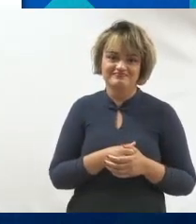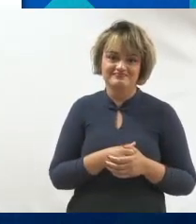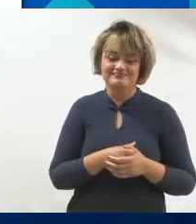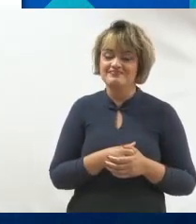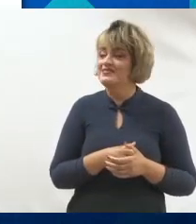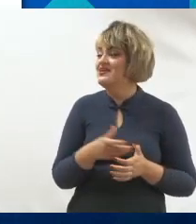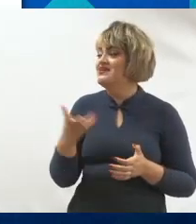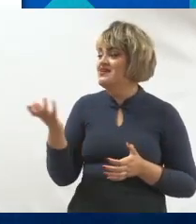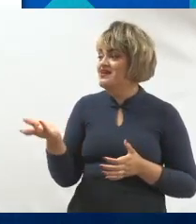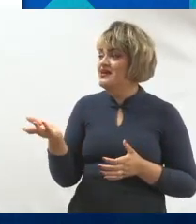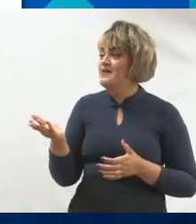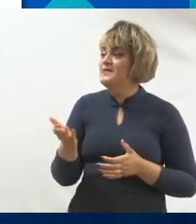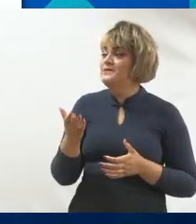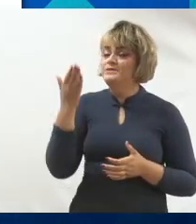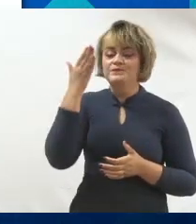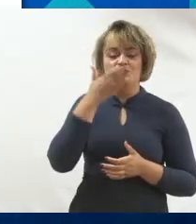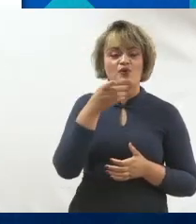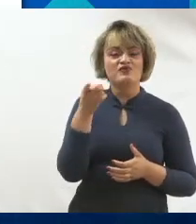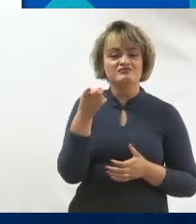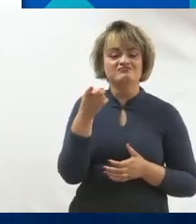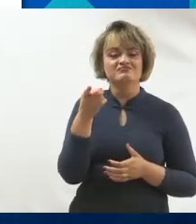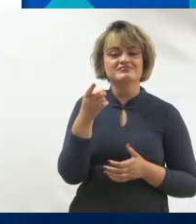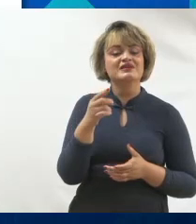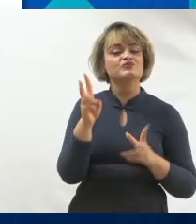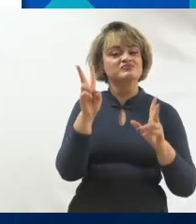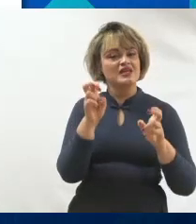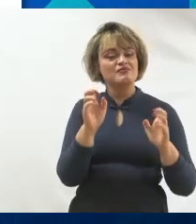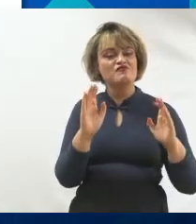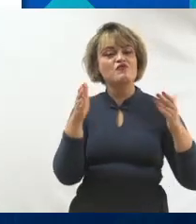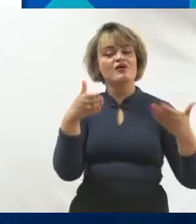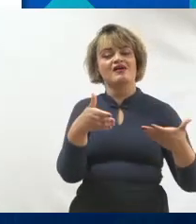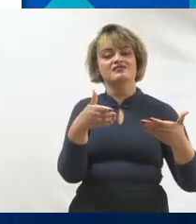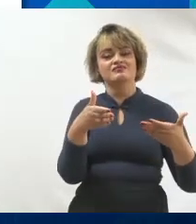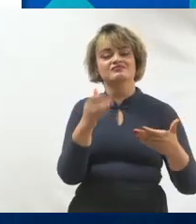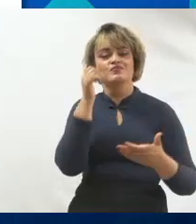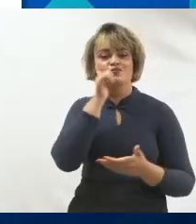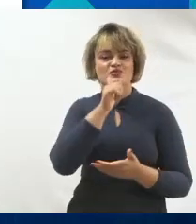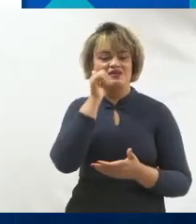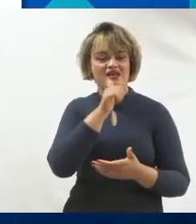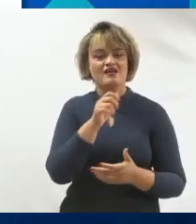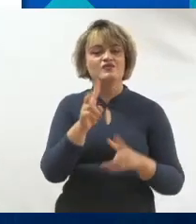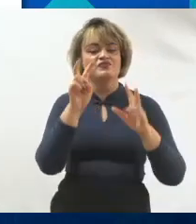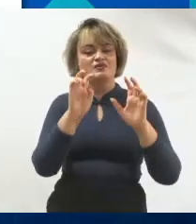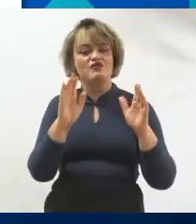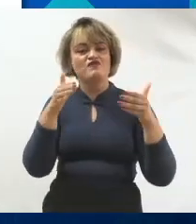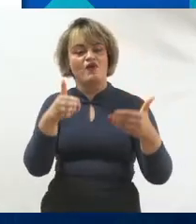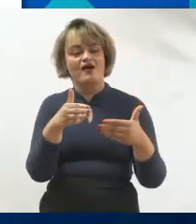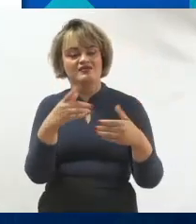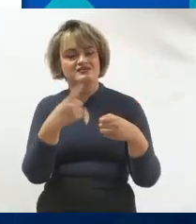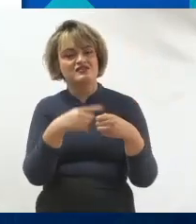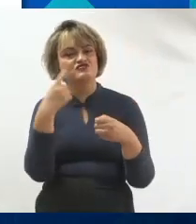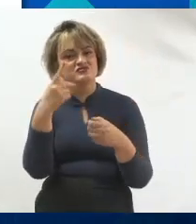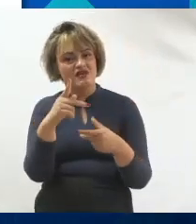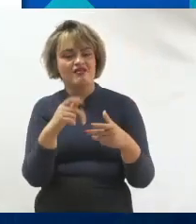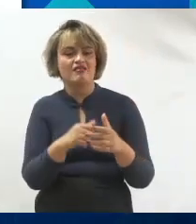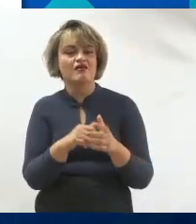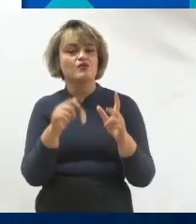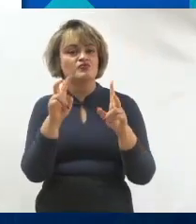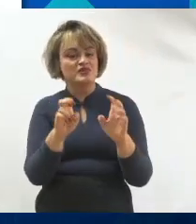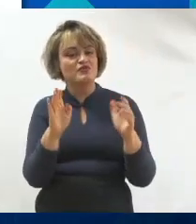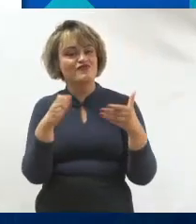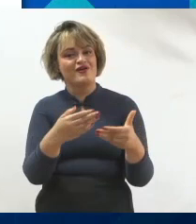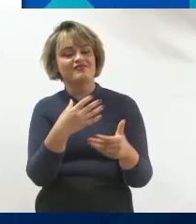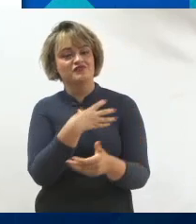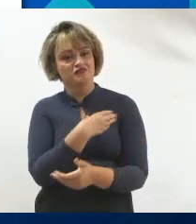aqui, por exemplo, ela deve ter ali uma pauta relacionada à mulher, uma pauta relacionada ao bairro dela, uma pauta relacionada a